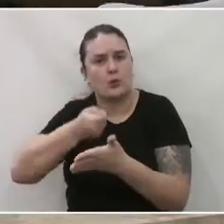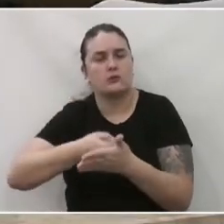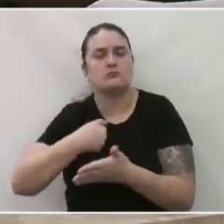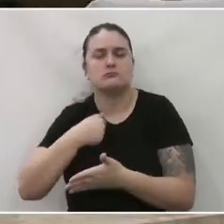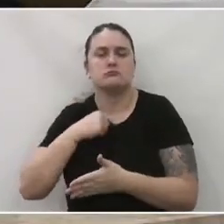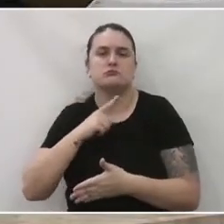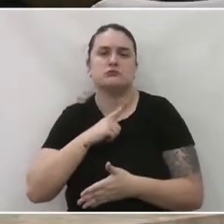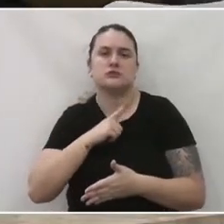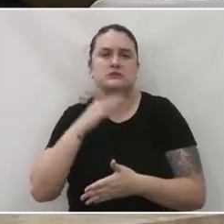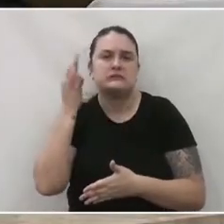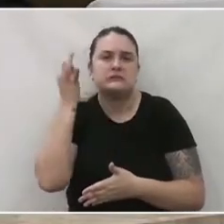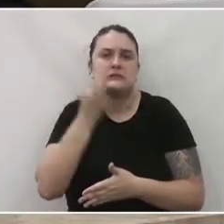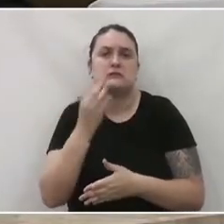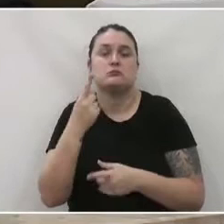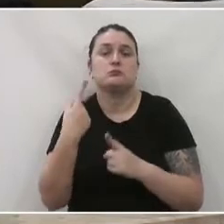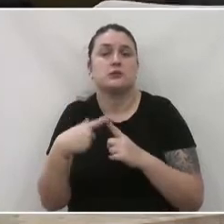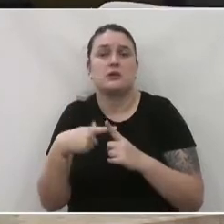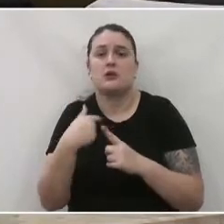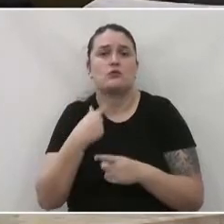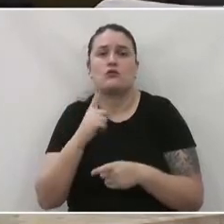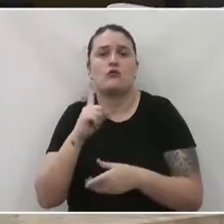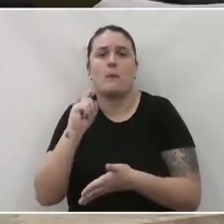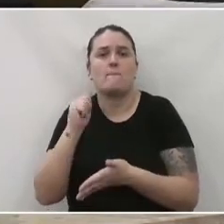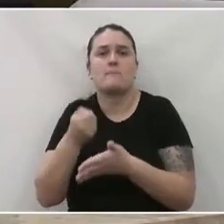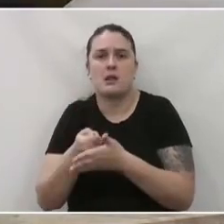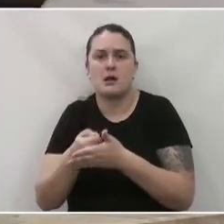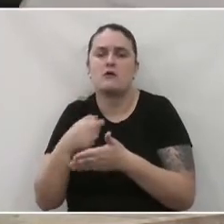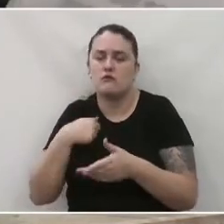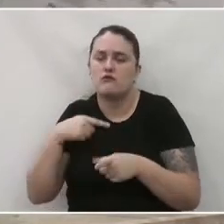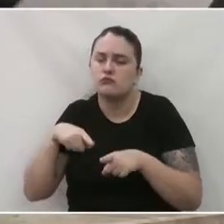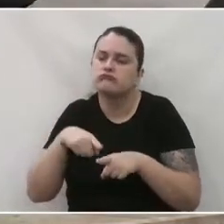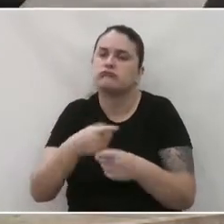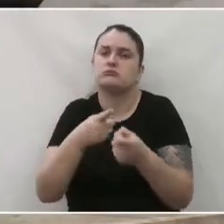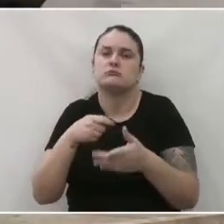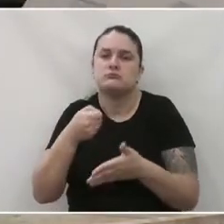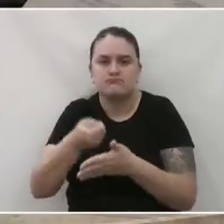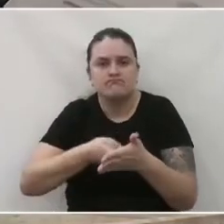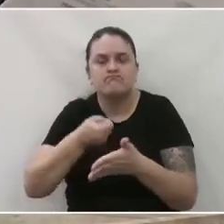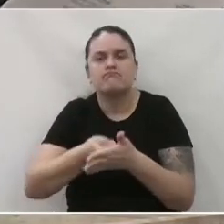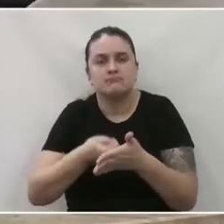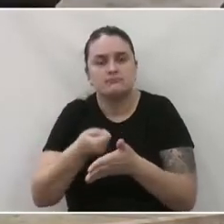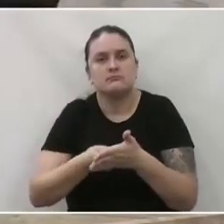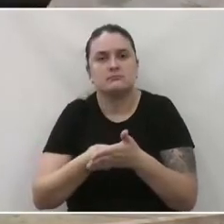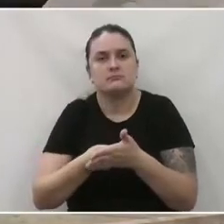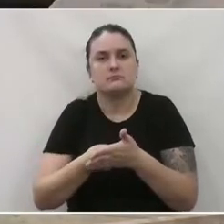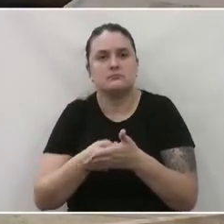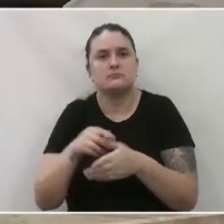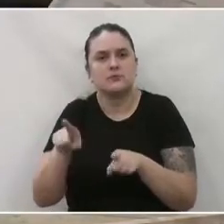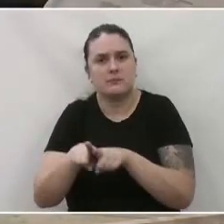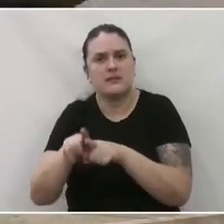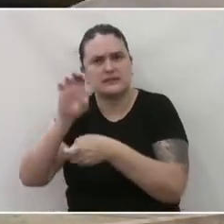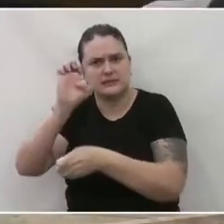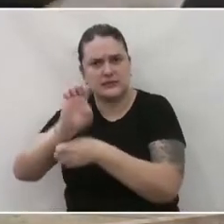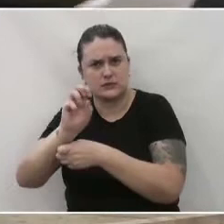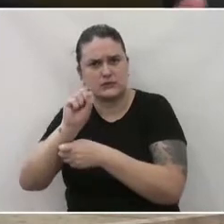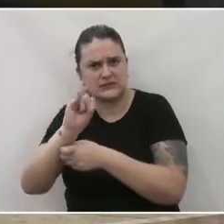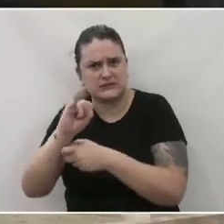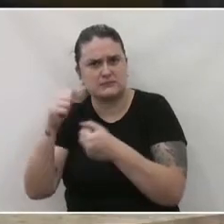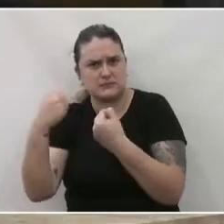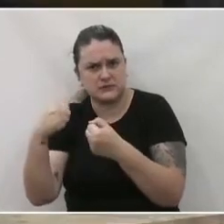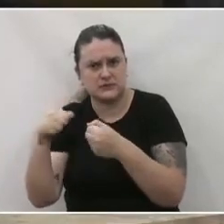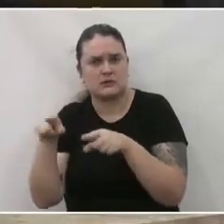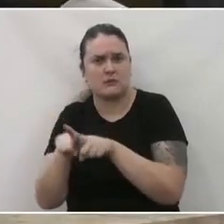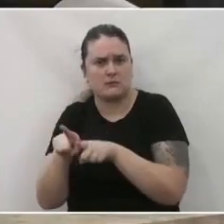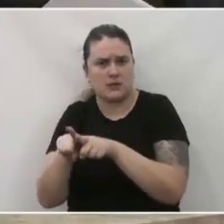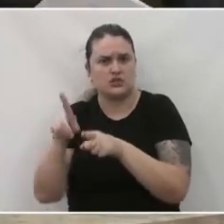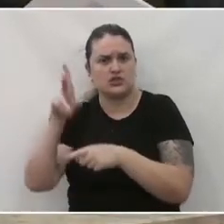certeza, porque eu não vou parar de incomodar tanto o Estado, se for preciso, tanto